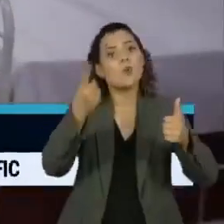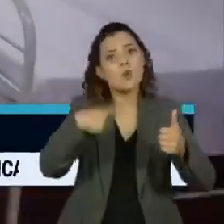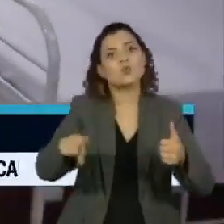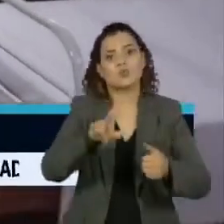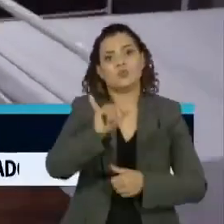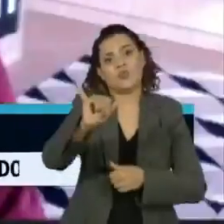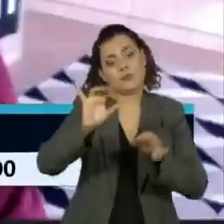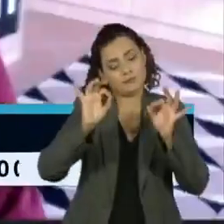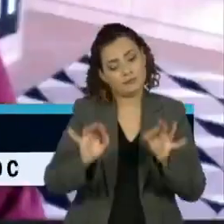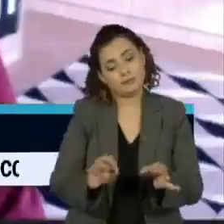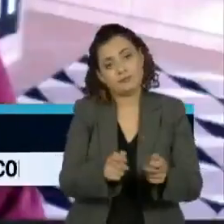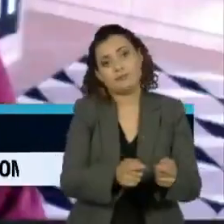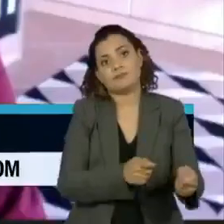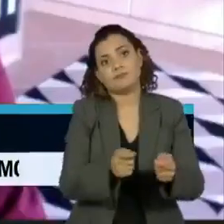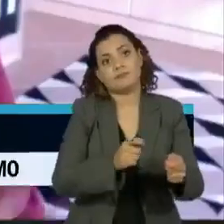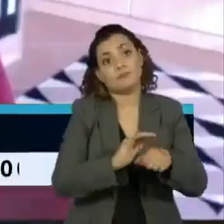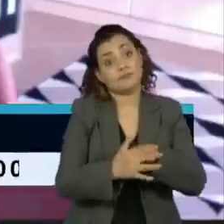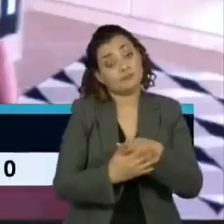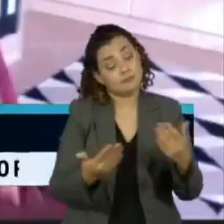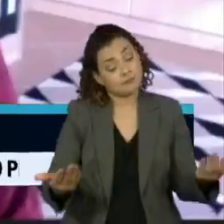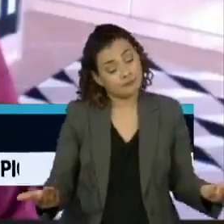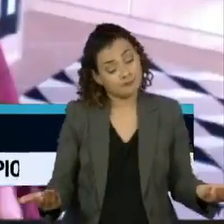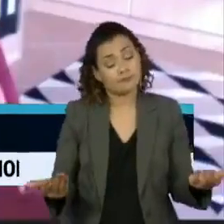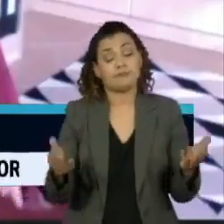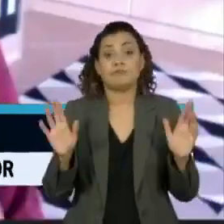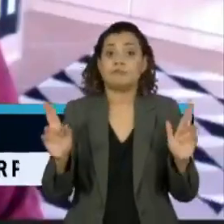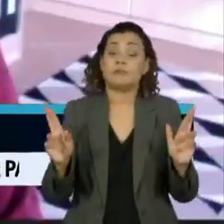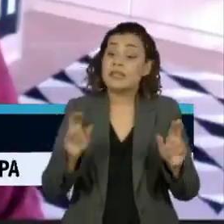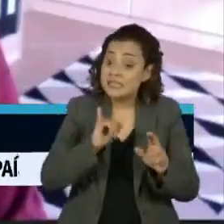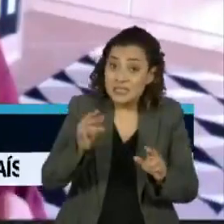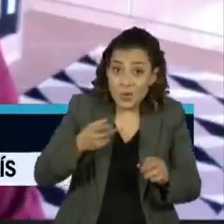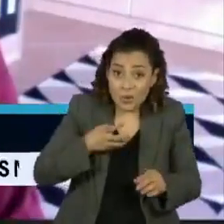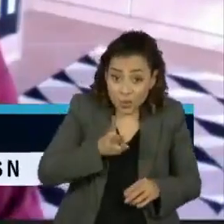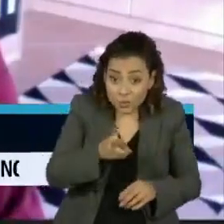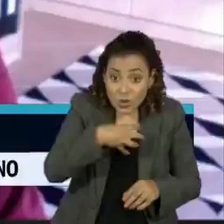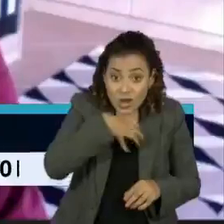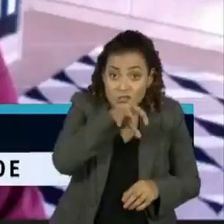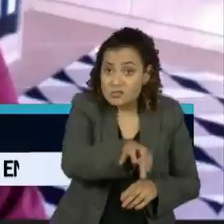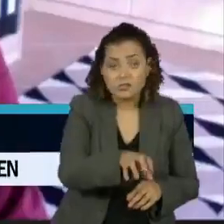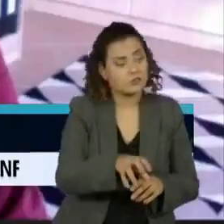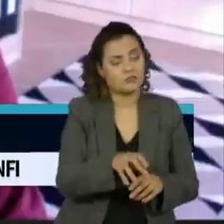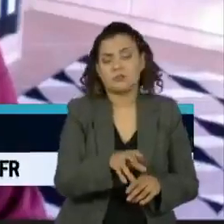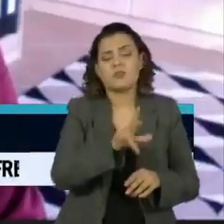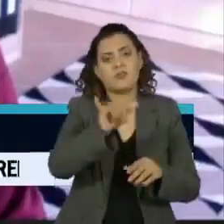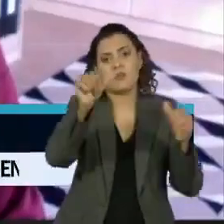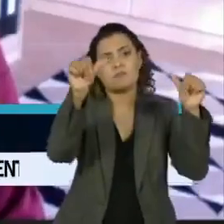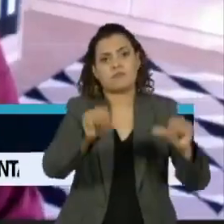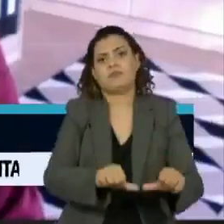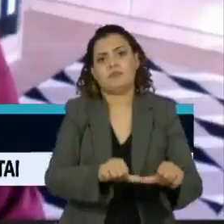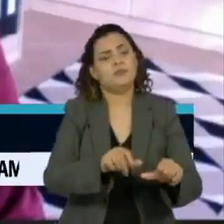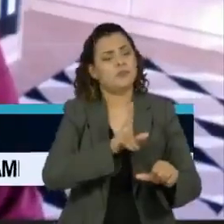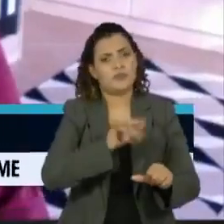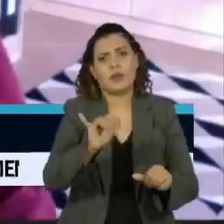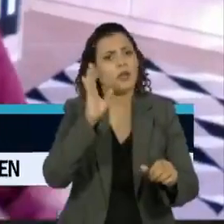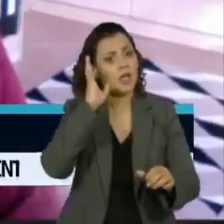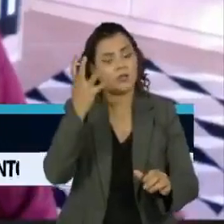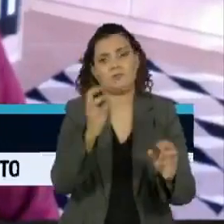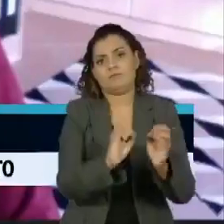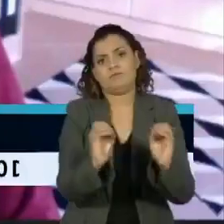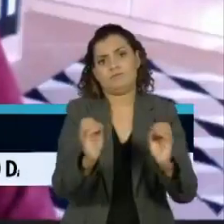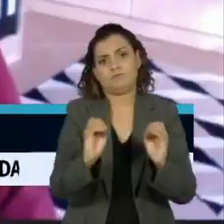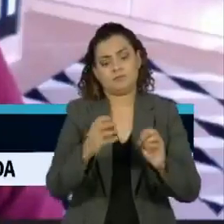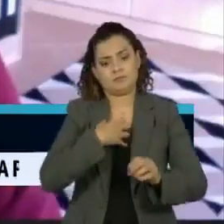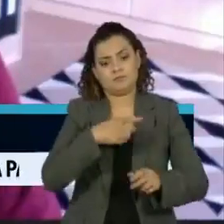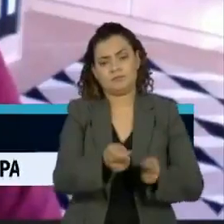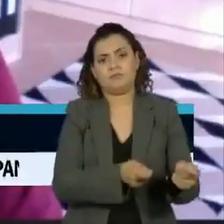trágico de enfrentamento da pandemia de Covid-19, se continuarmos conduzindo a forma